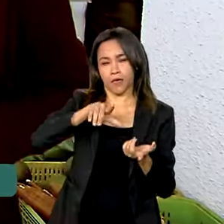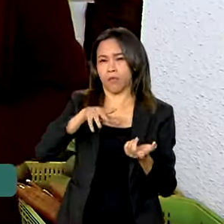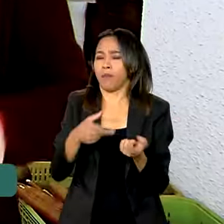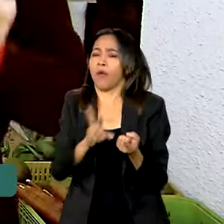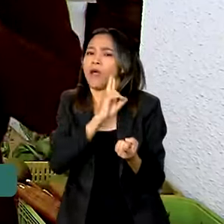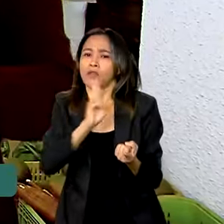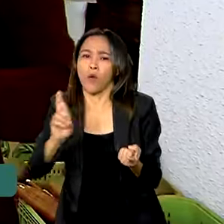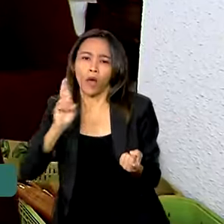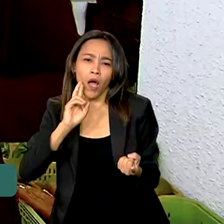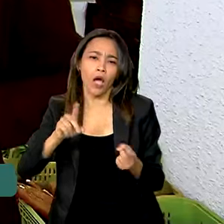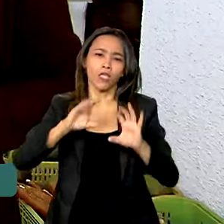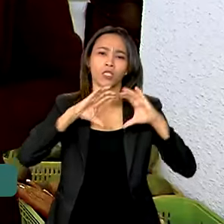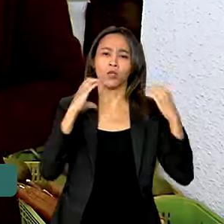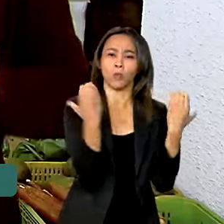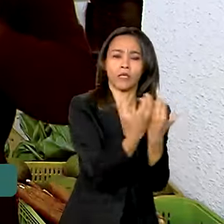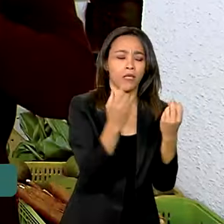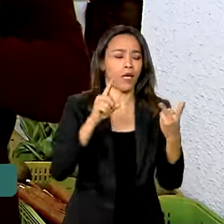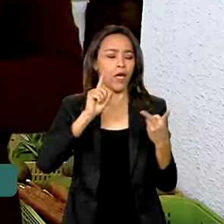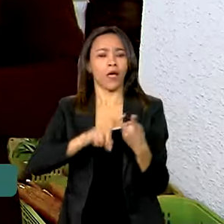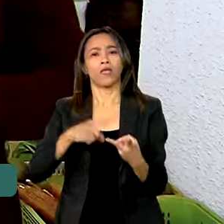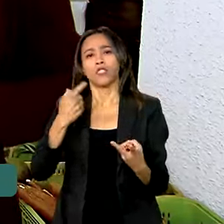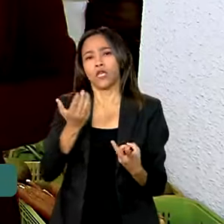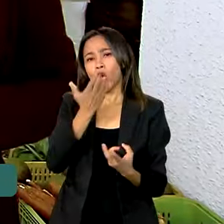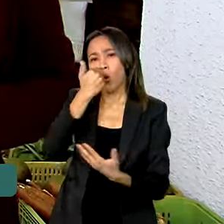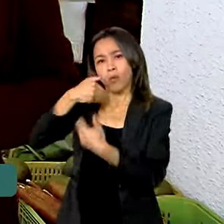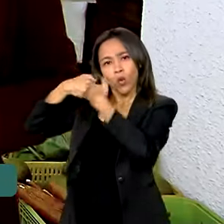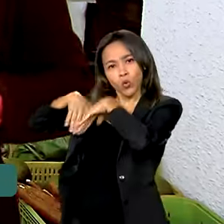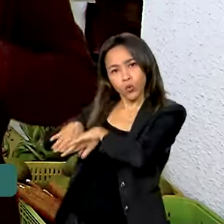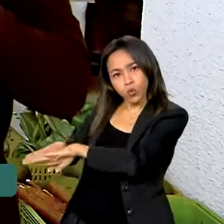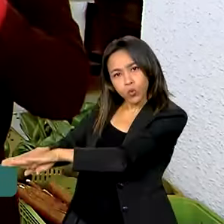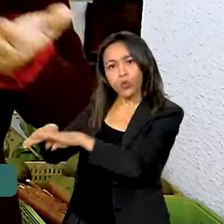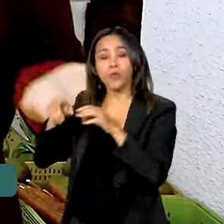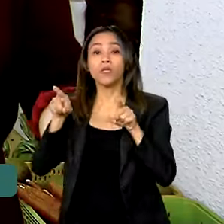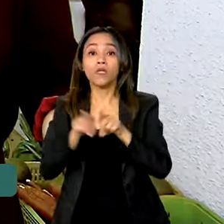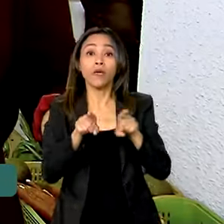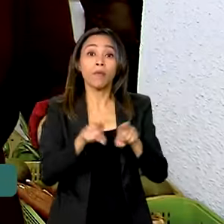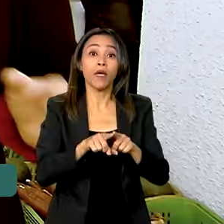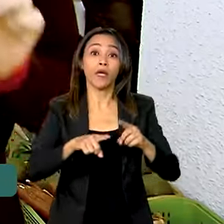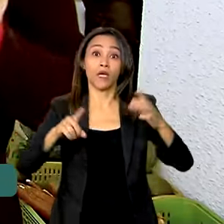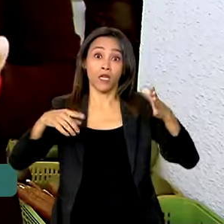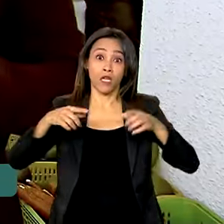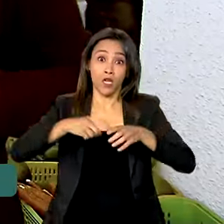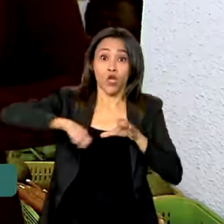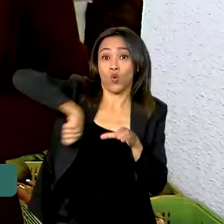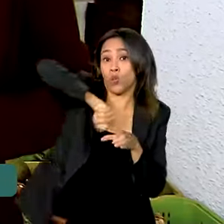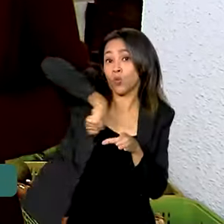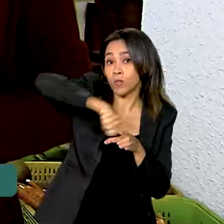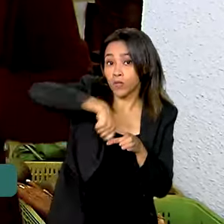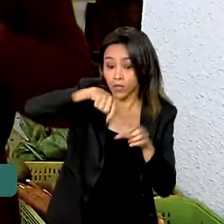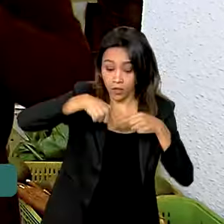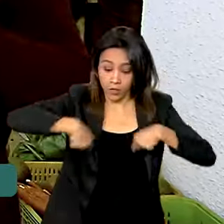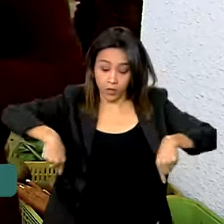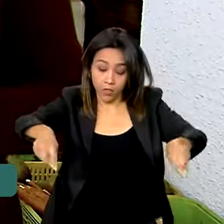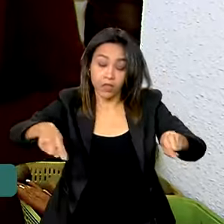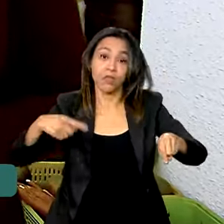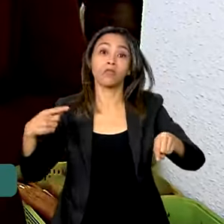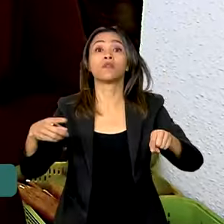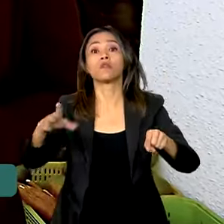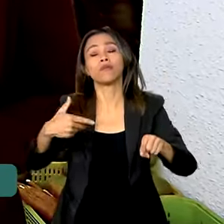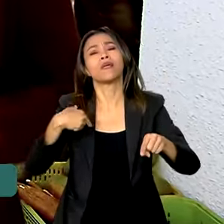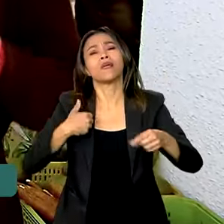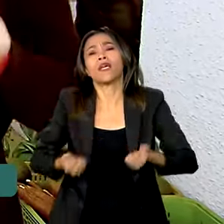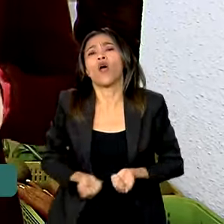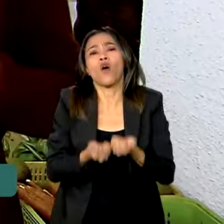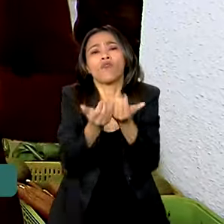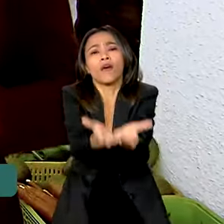populares, bancos de alimentos e cozinhas comunitárias que servem refeições todos os dias. Em 2023,